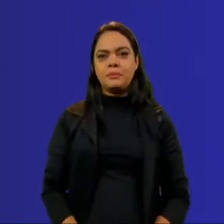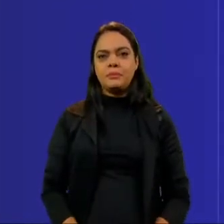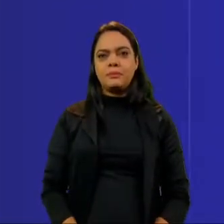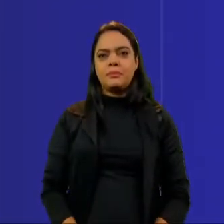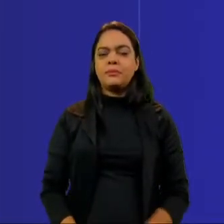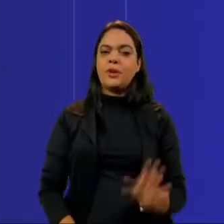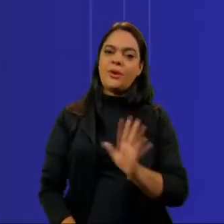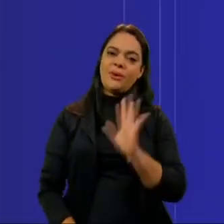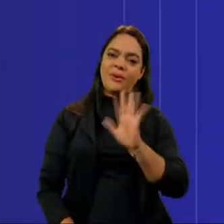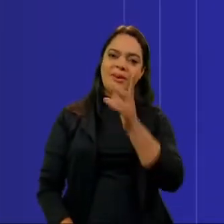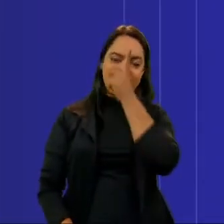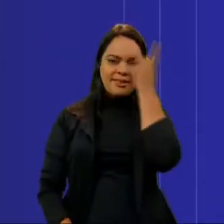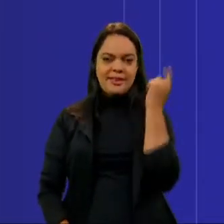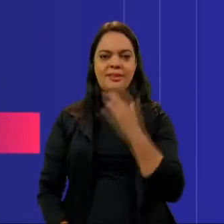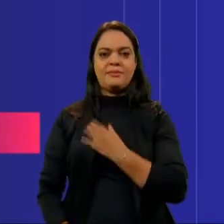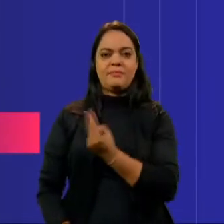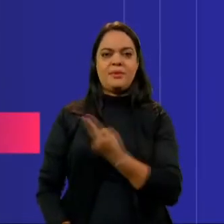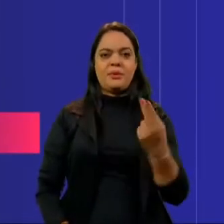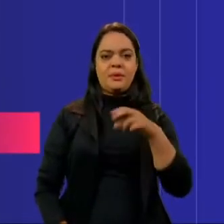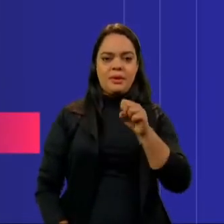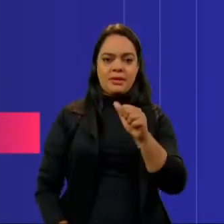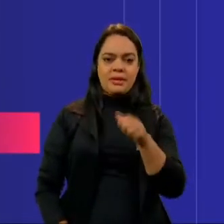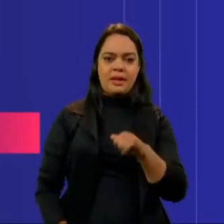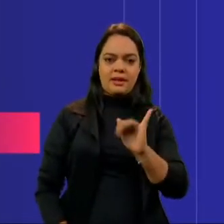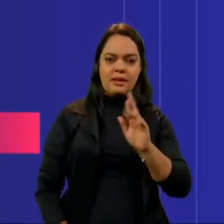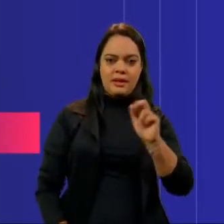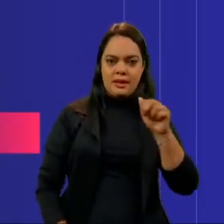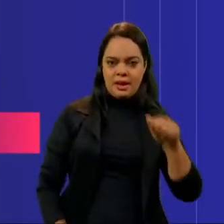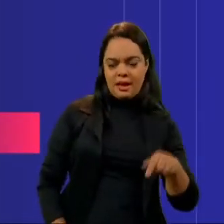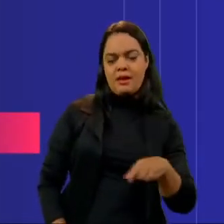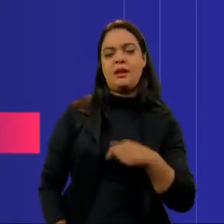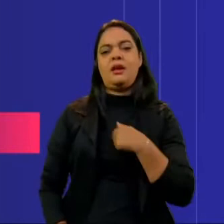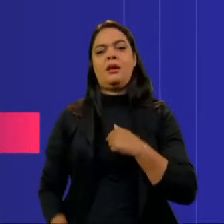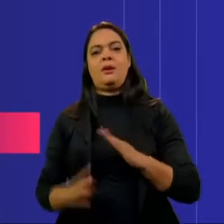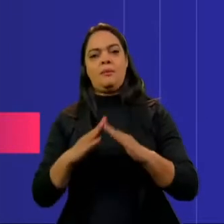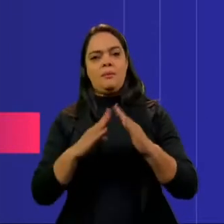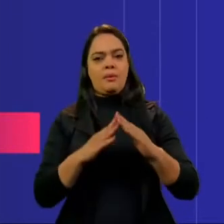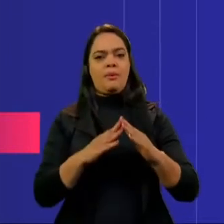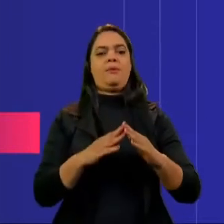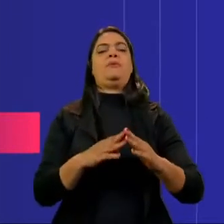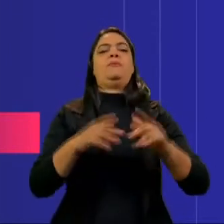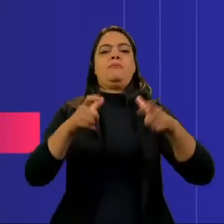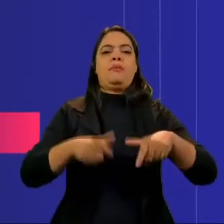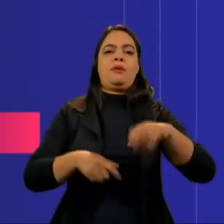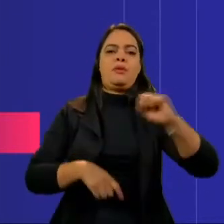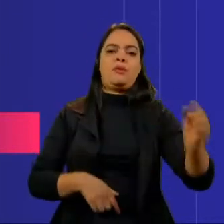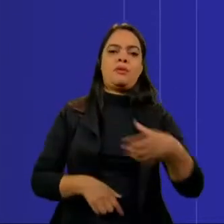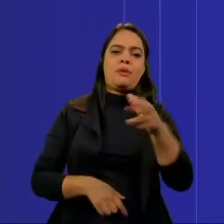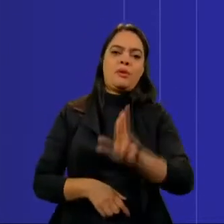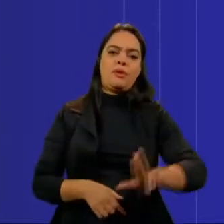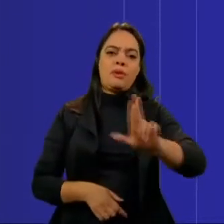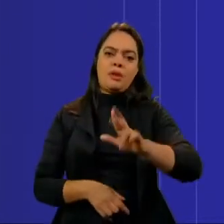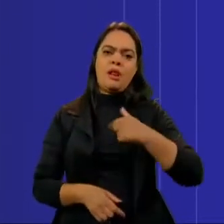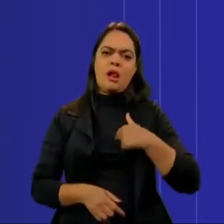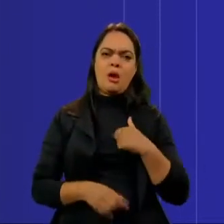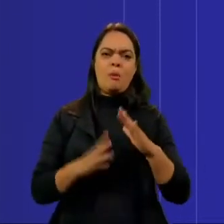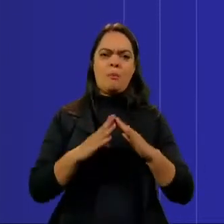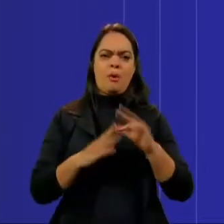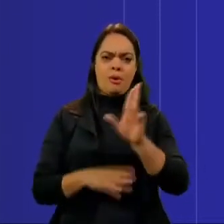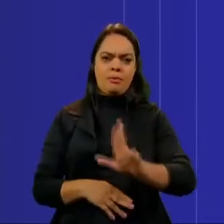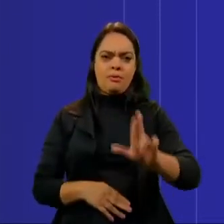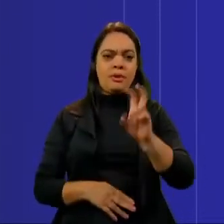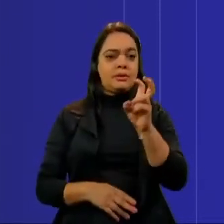Oi, oi, oi, gente. Sou a Sayara, moradora aqui do bairro Novo Uberlândia. Moro em Uberlândia há cinco